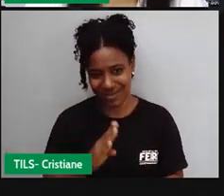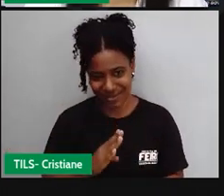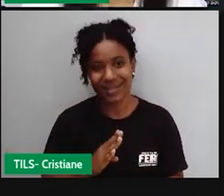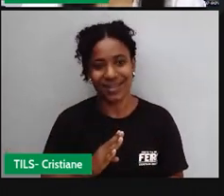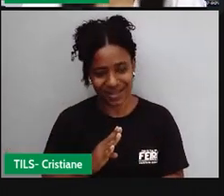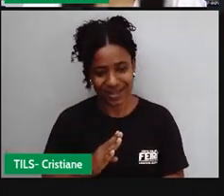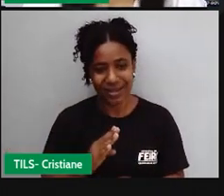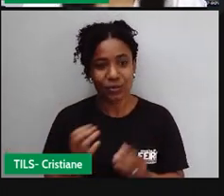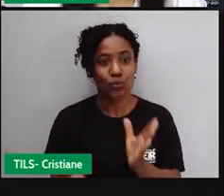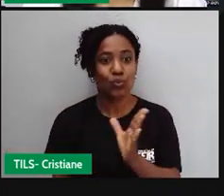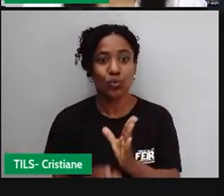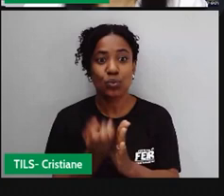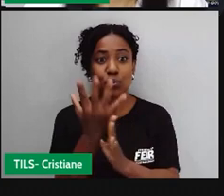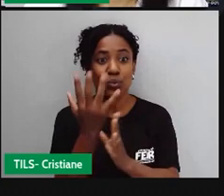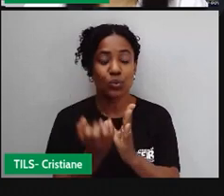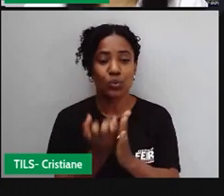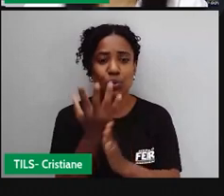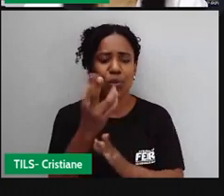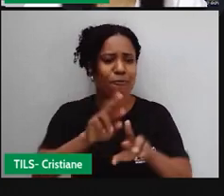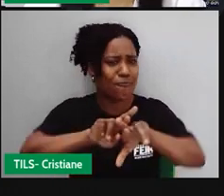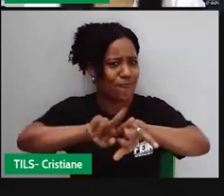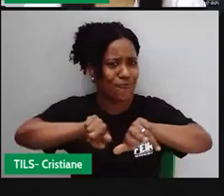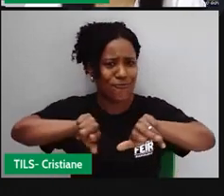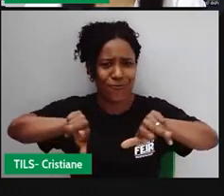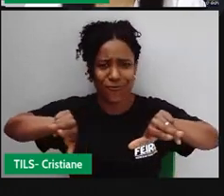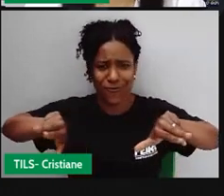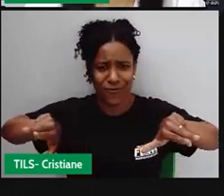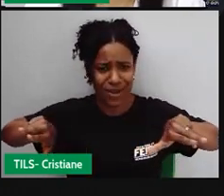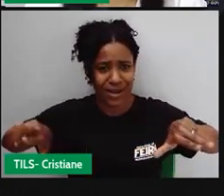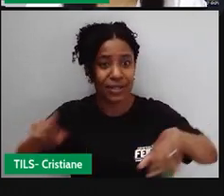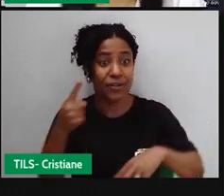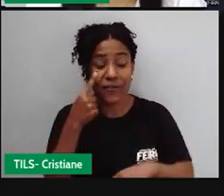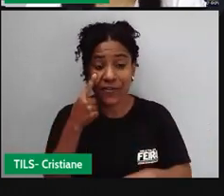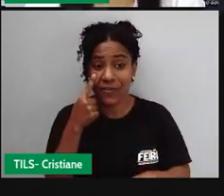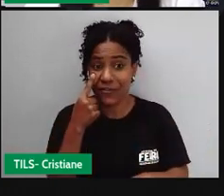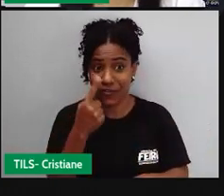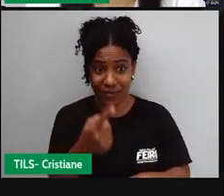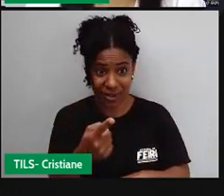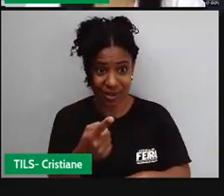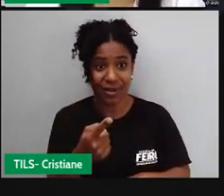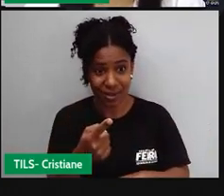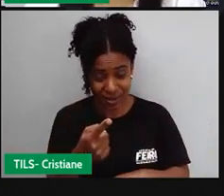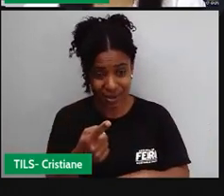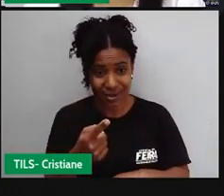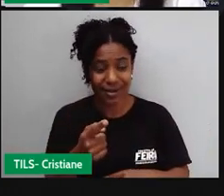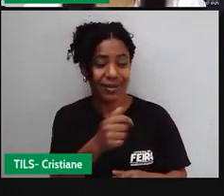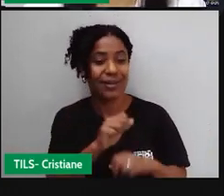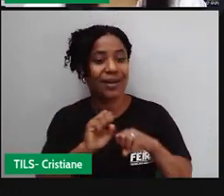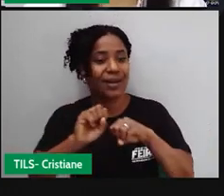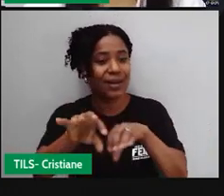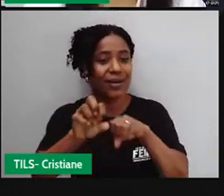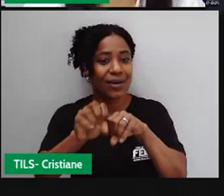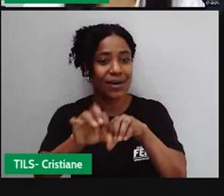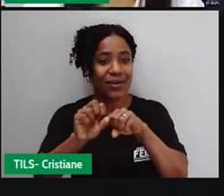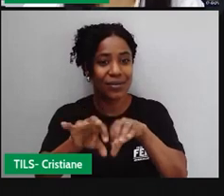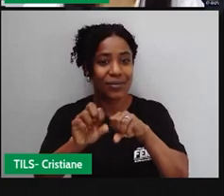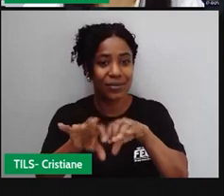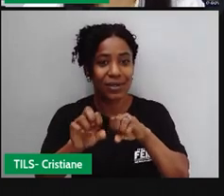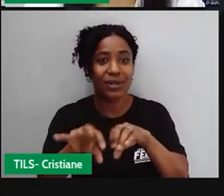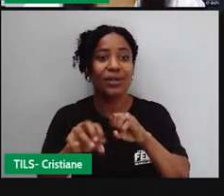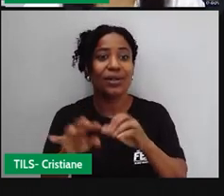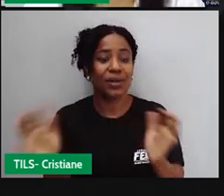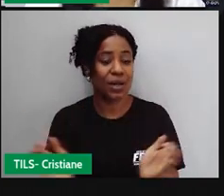tarde, devido a diversas situações, que a gente vai observar no decorrer da aula, que se formaram as